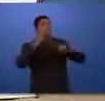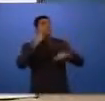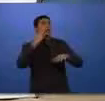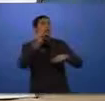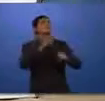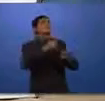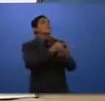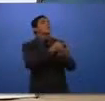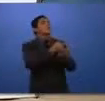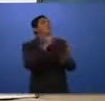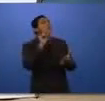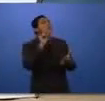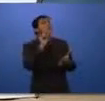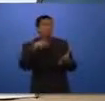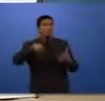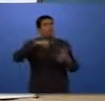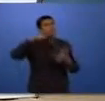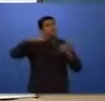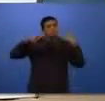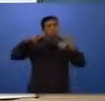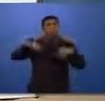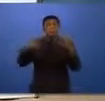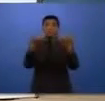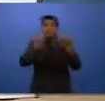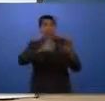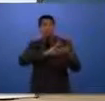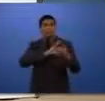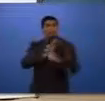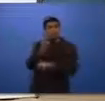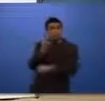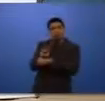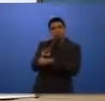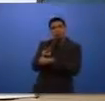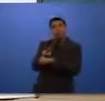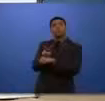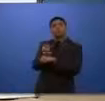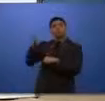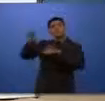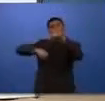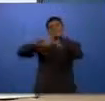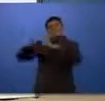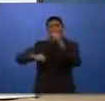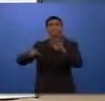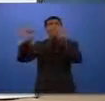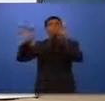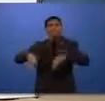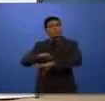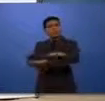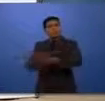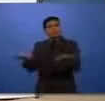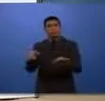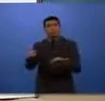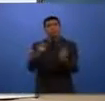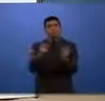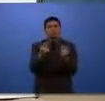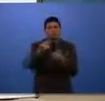filho está comprando a droga. Então é essa informação que nos interessa. Esse combate que a polícia quer dar ao tráfico de drogas é